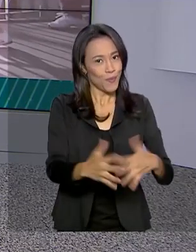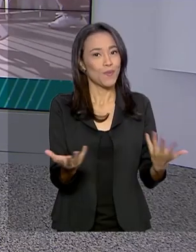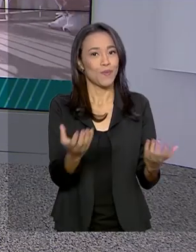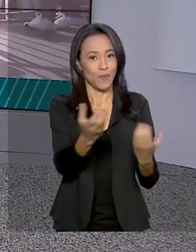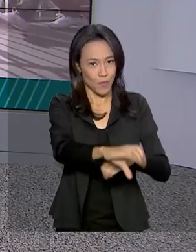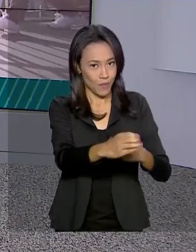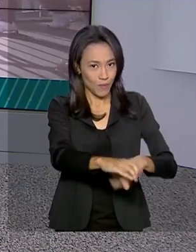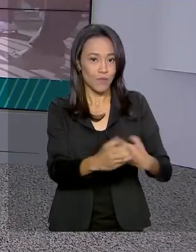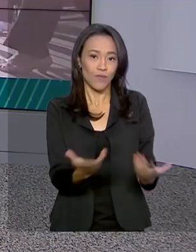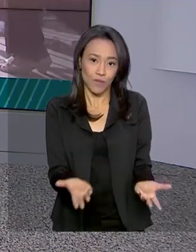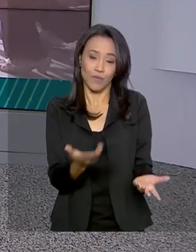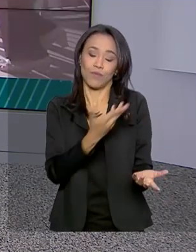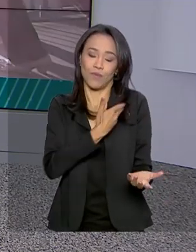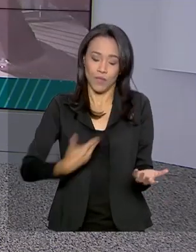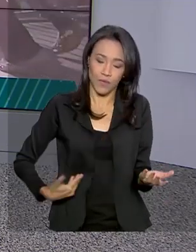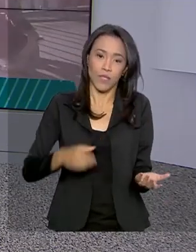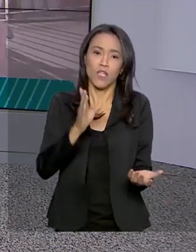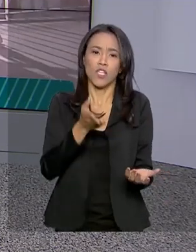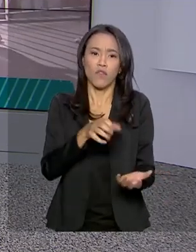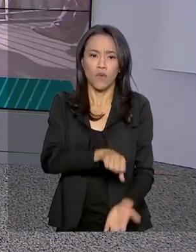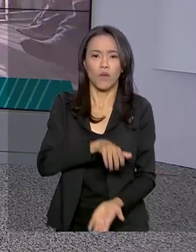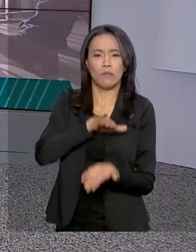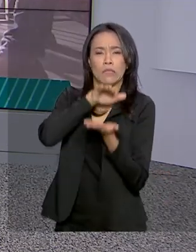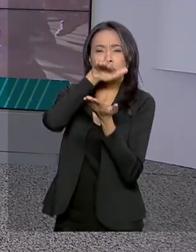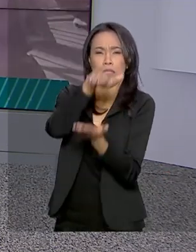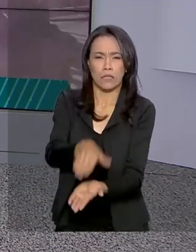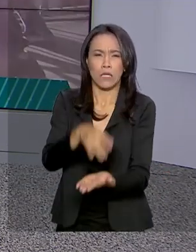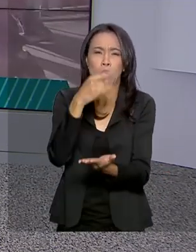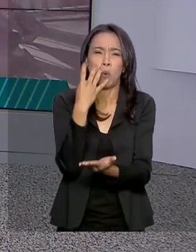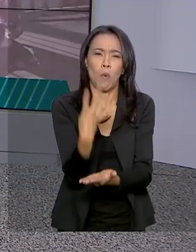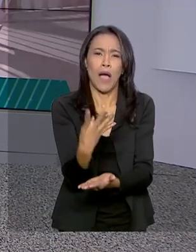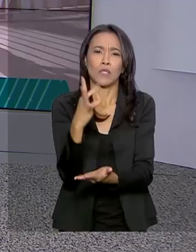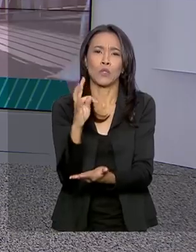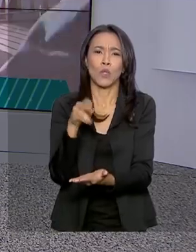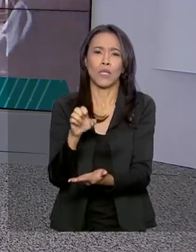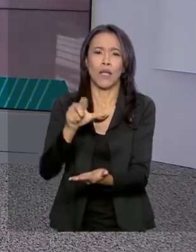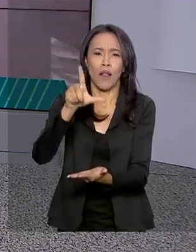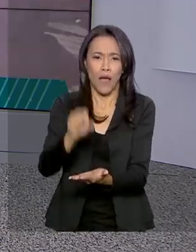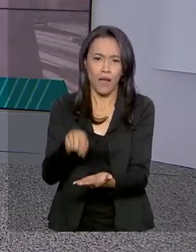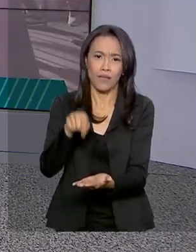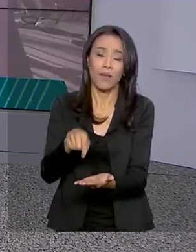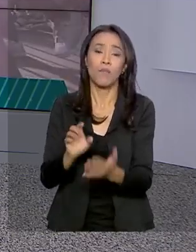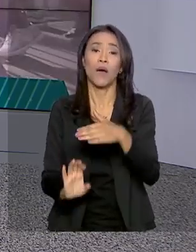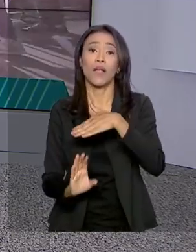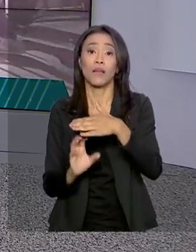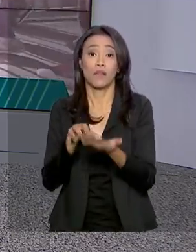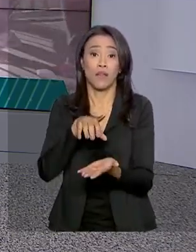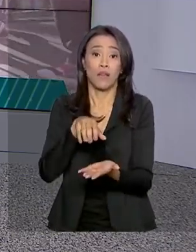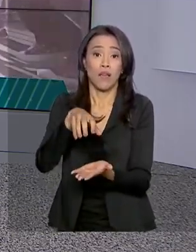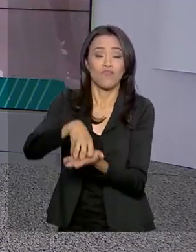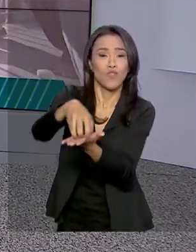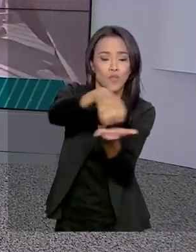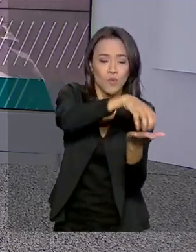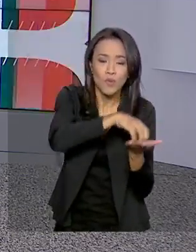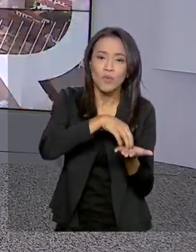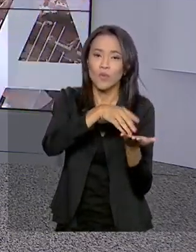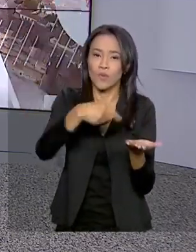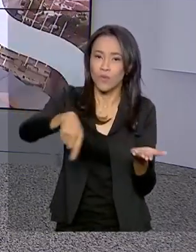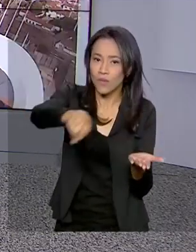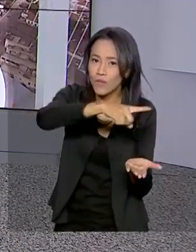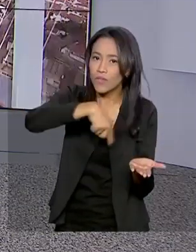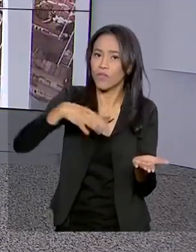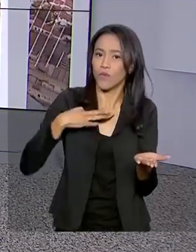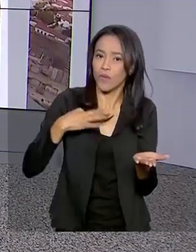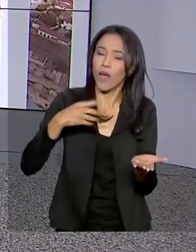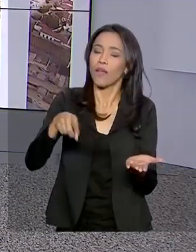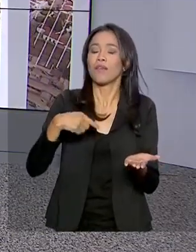ações, foram doadas 4 toneladas de alimentos para instituições beneficentes do Distrito Federal pelo programa Pátria Voluntária, que tem a